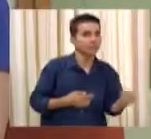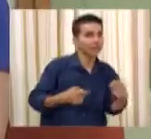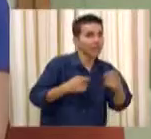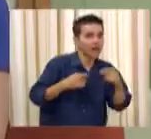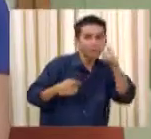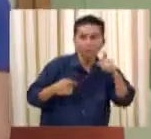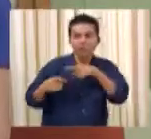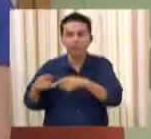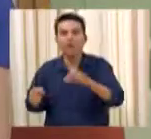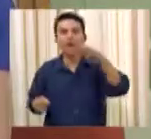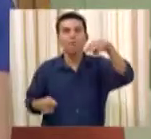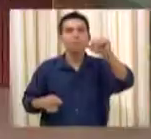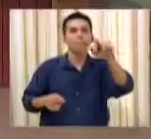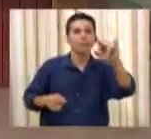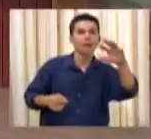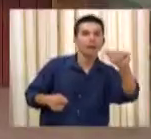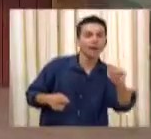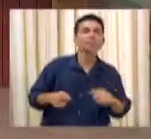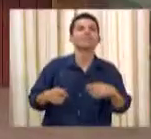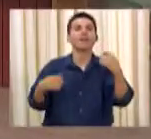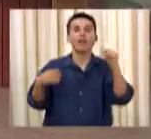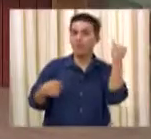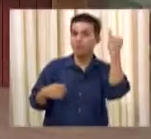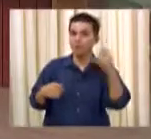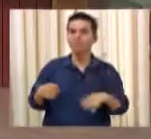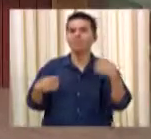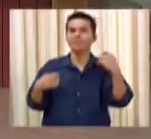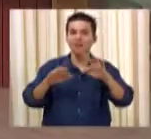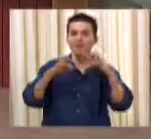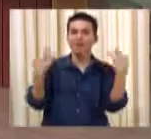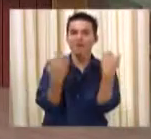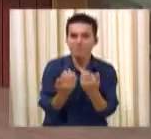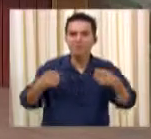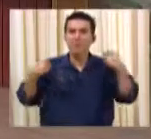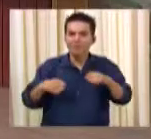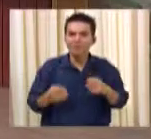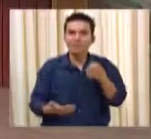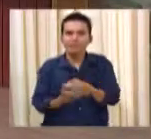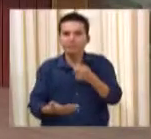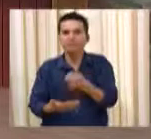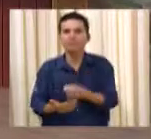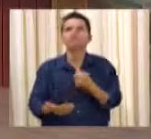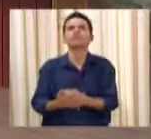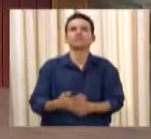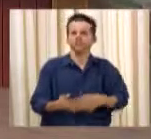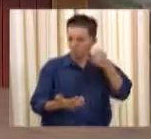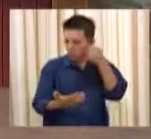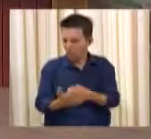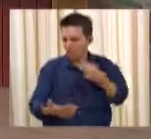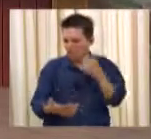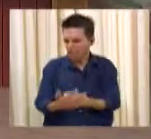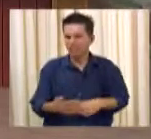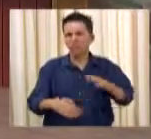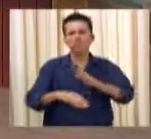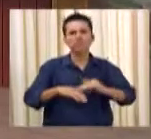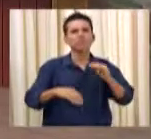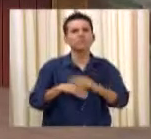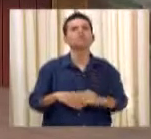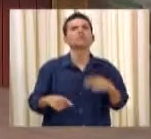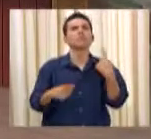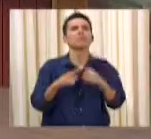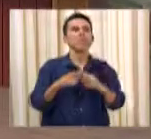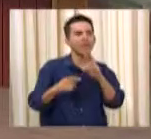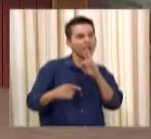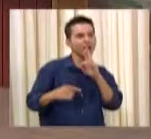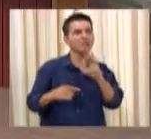A gente tem que estar disposto a investir, a família tem que estar disposta a investir no paciente. Porque a resposta é muito boa. É muito